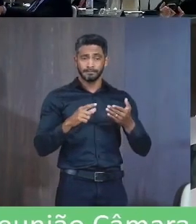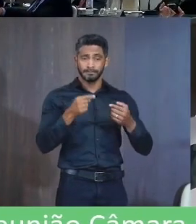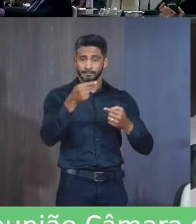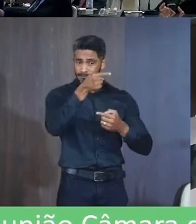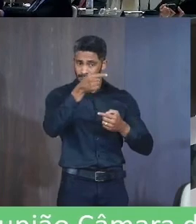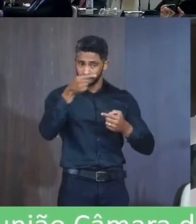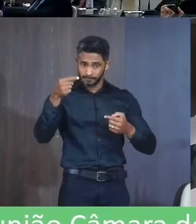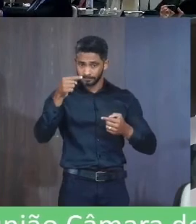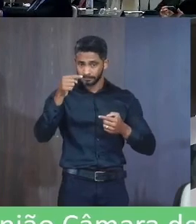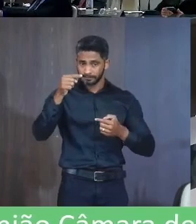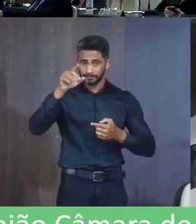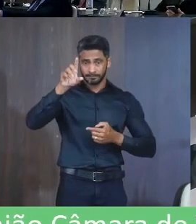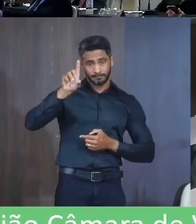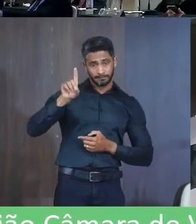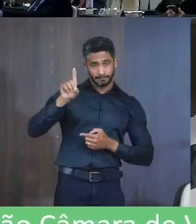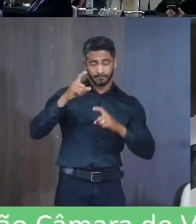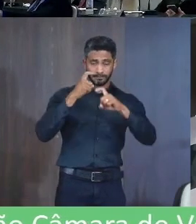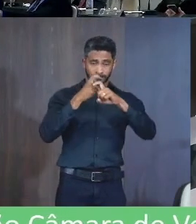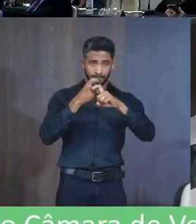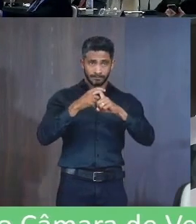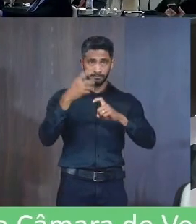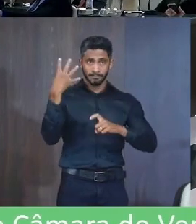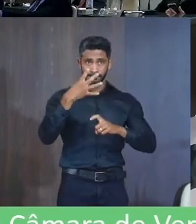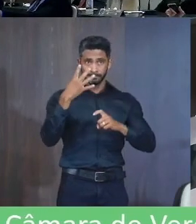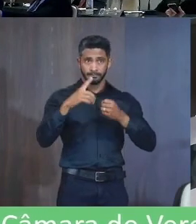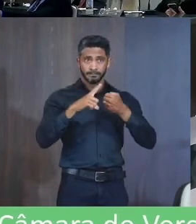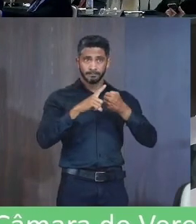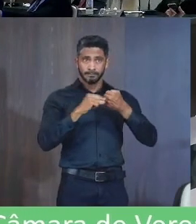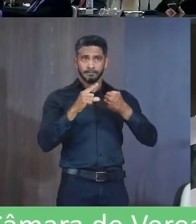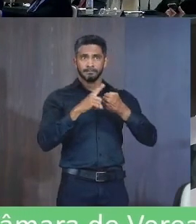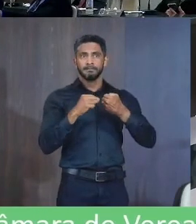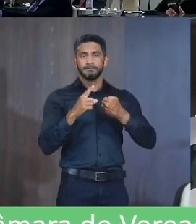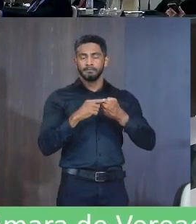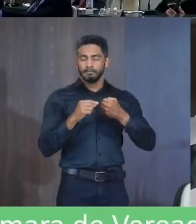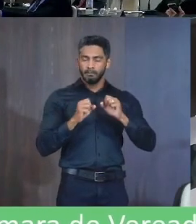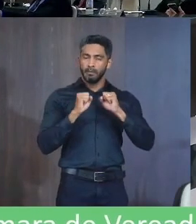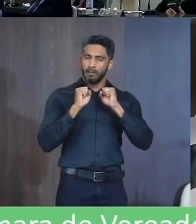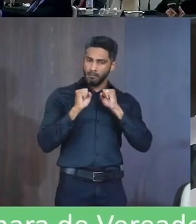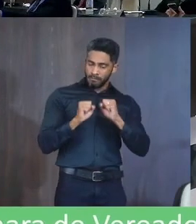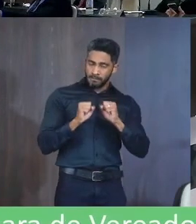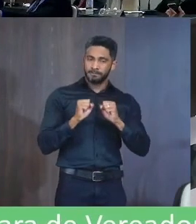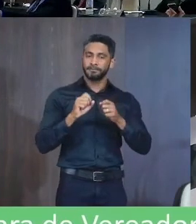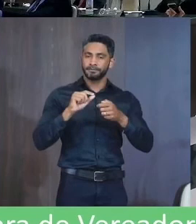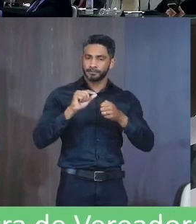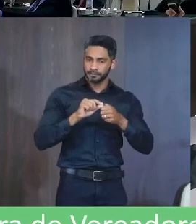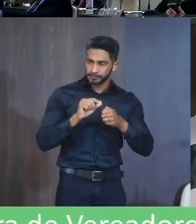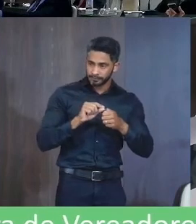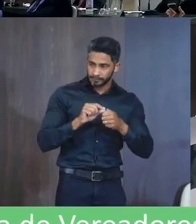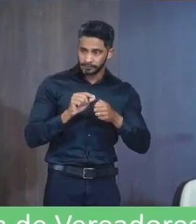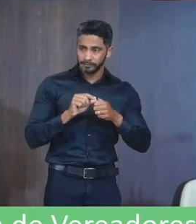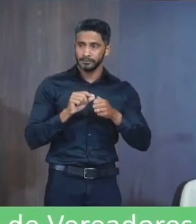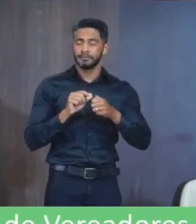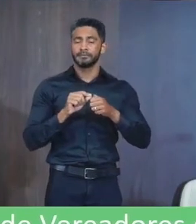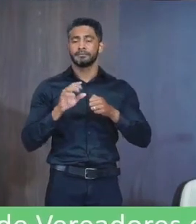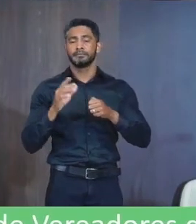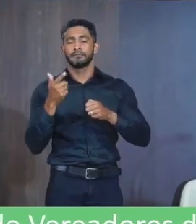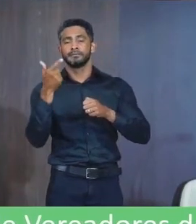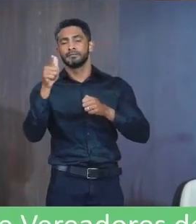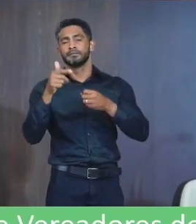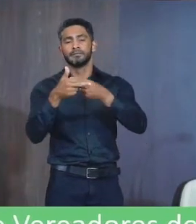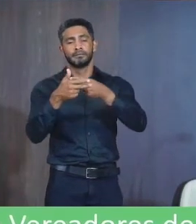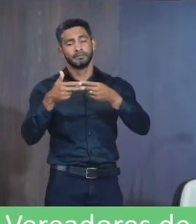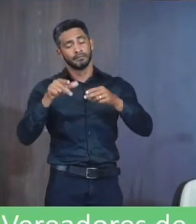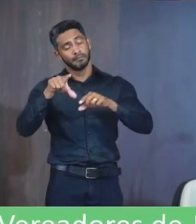Do inciso Quarto Deste Artigo Poderá ser Efetuada Por outras Formas A critério Da